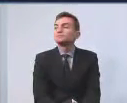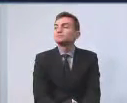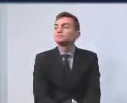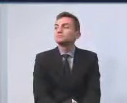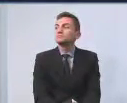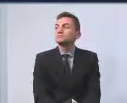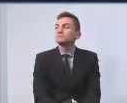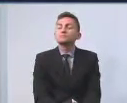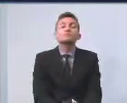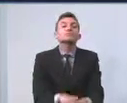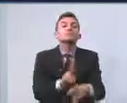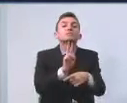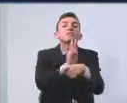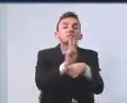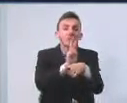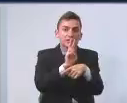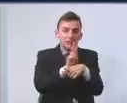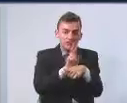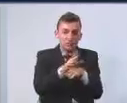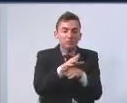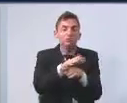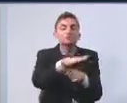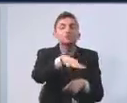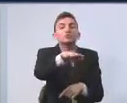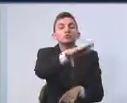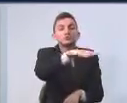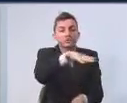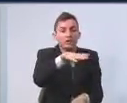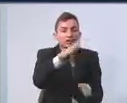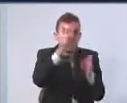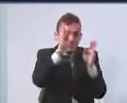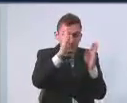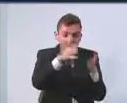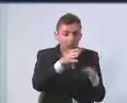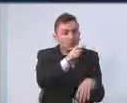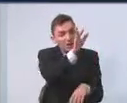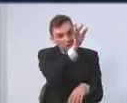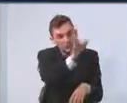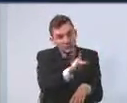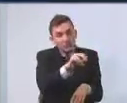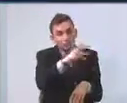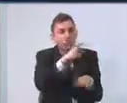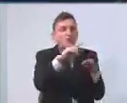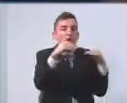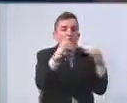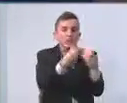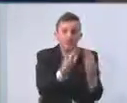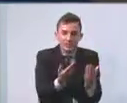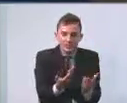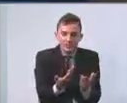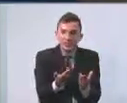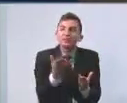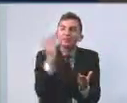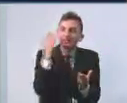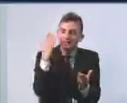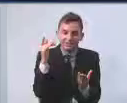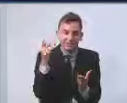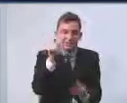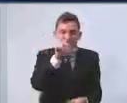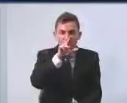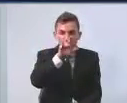Na proteção social especial a indivíduos e famílias, sobre o qual a Lúcia se reportou mais